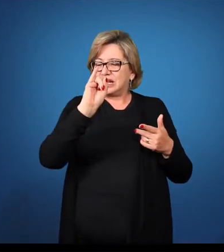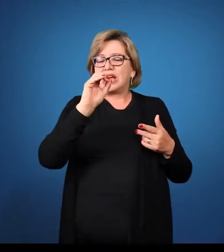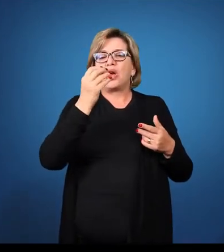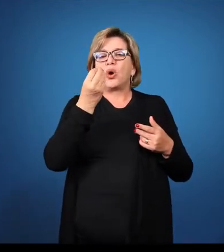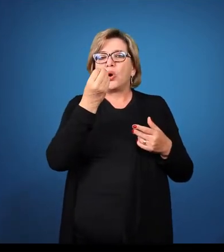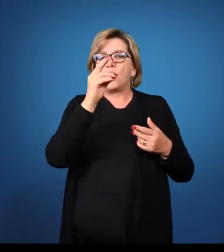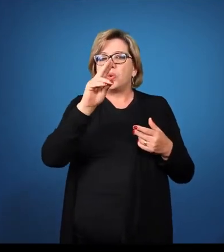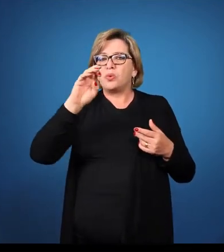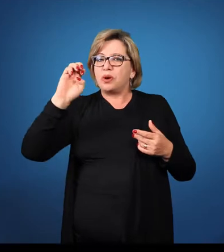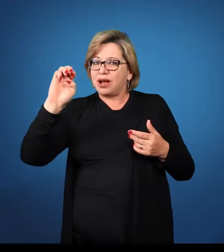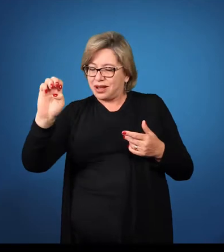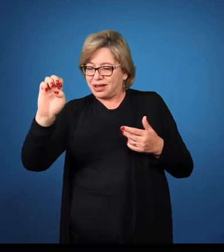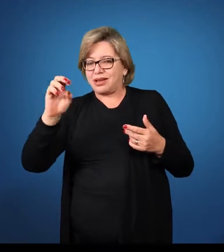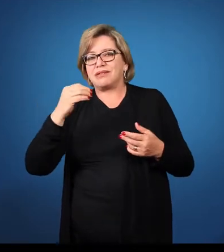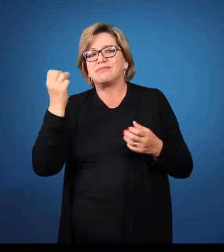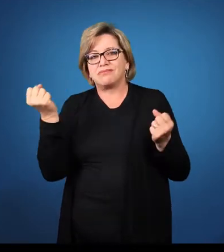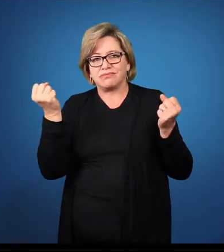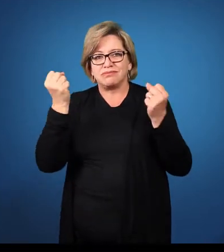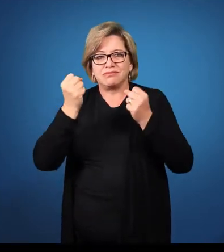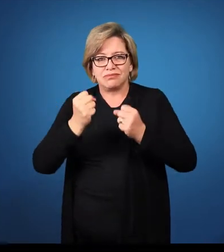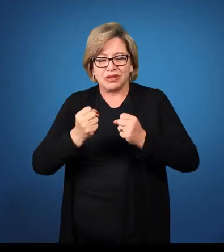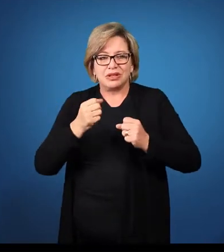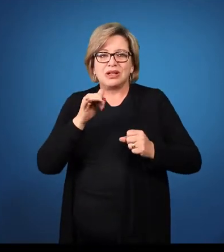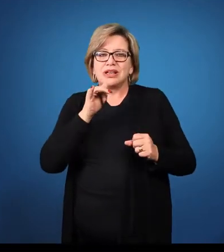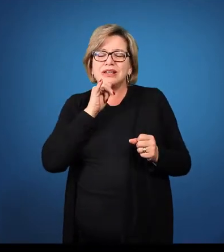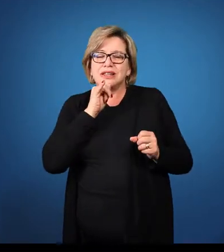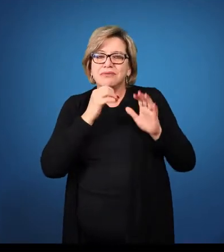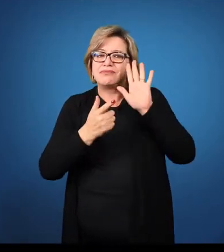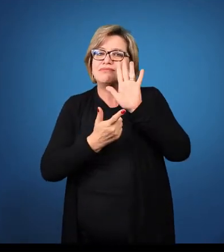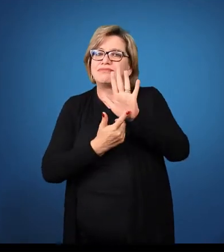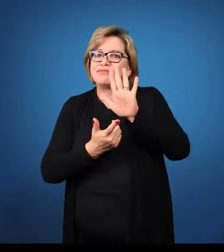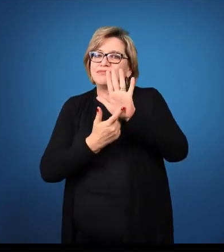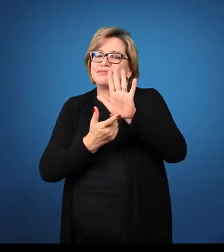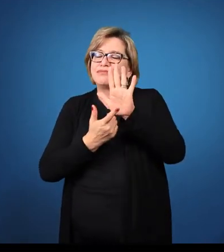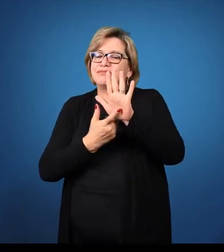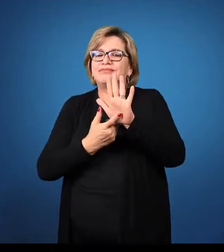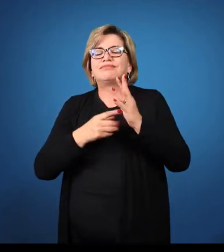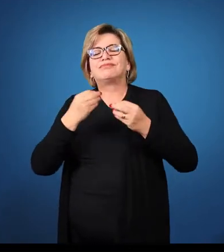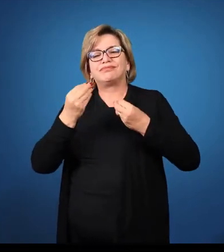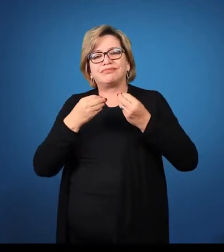em E. Estou pegando um exemplo aqui do...